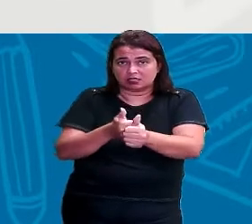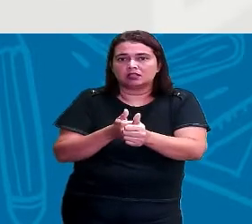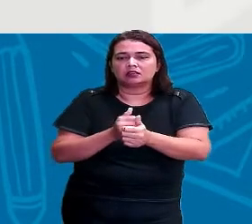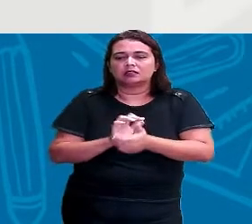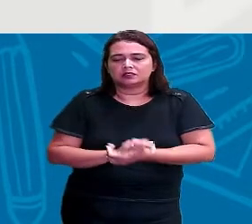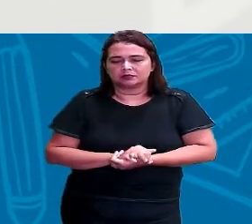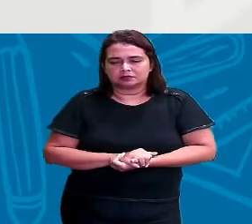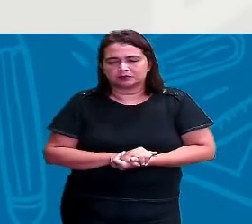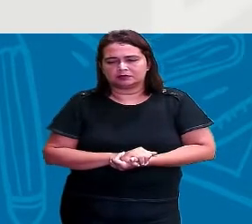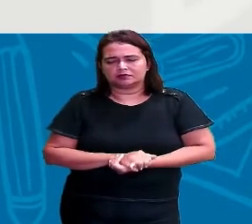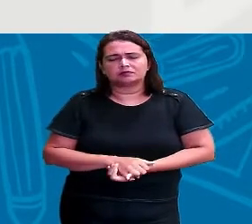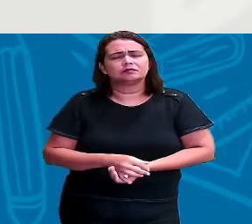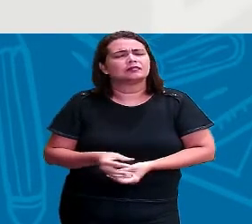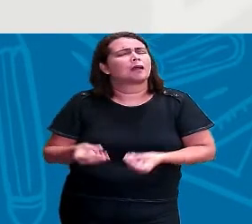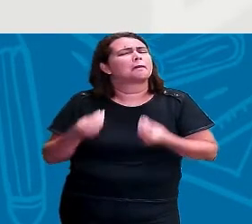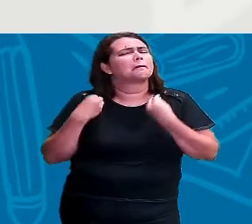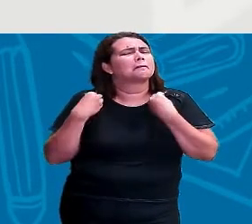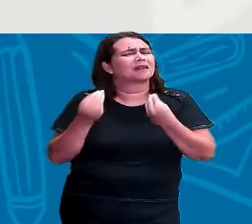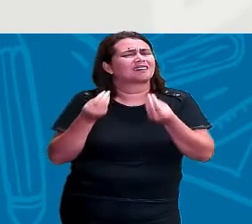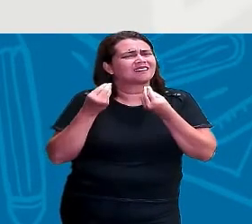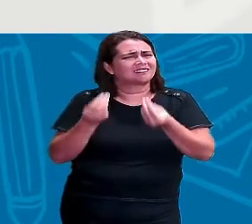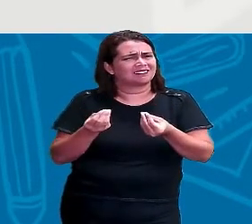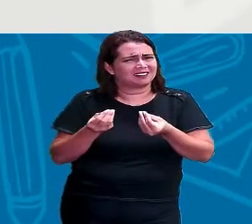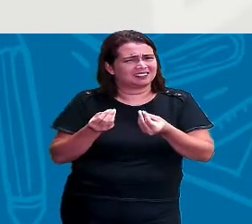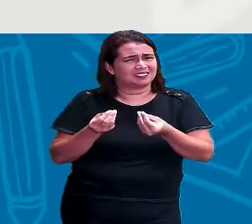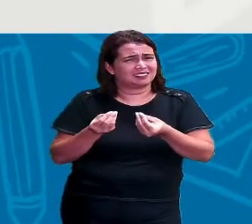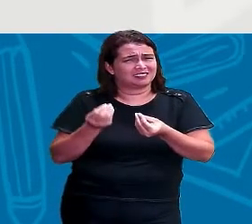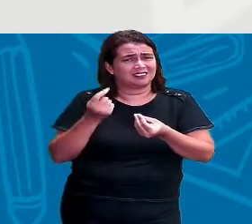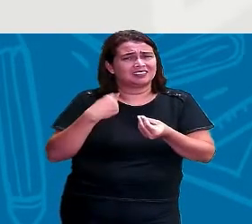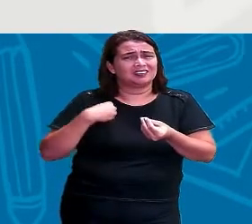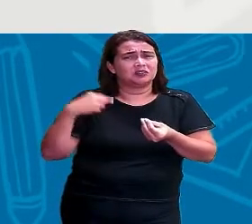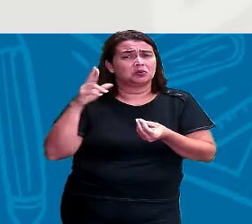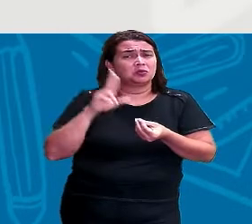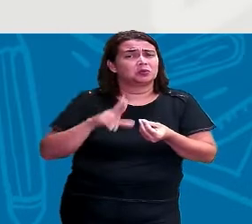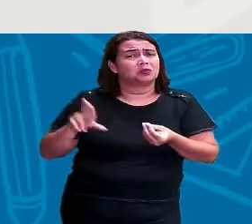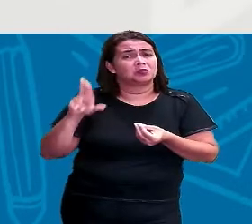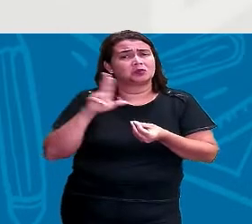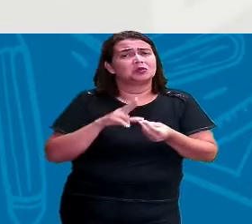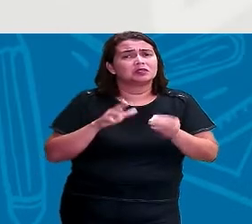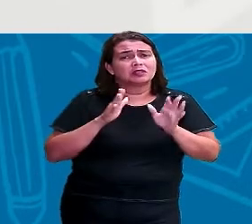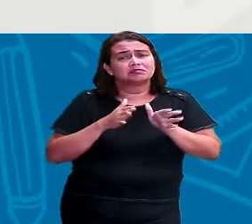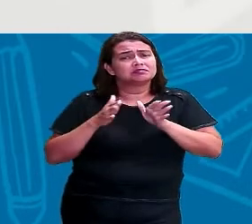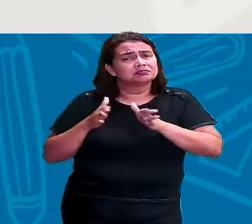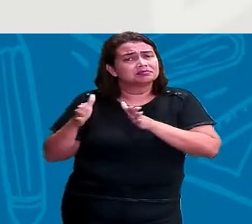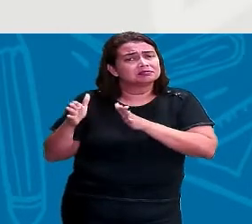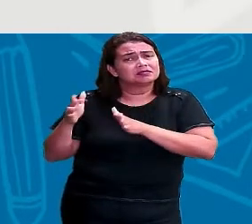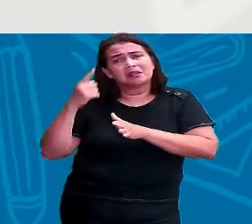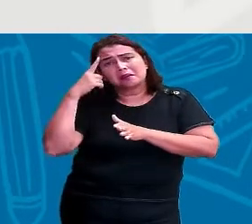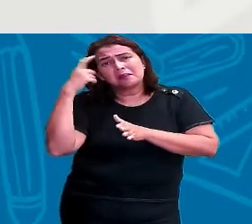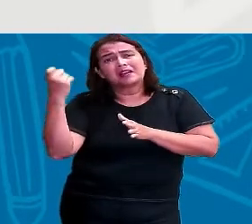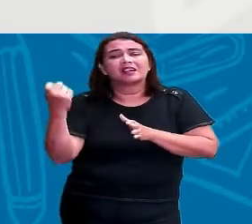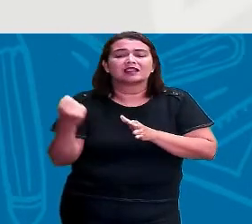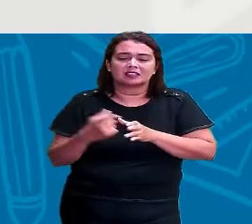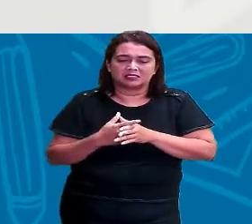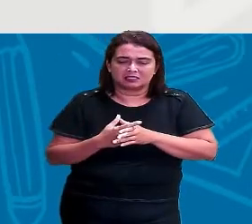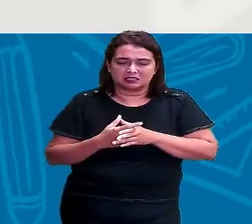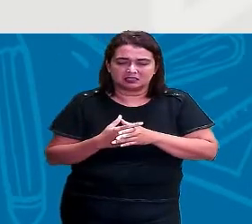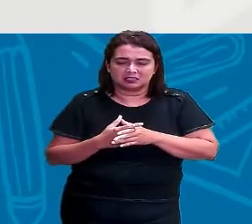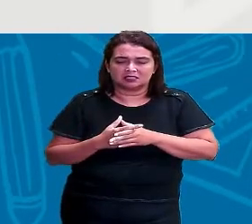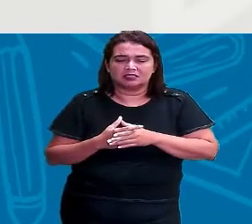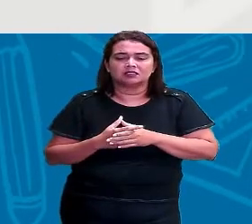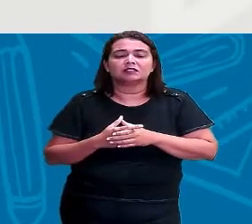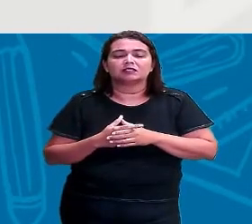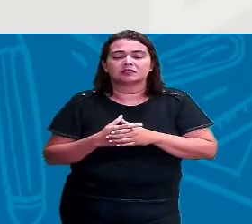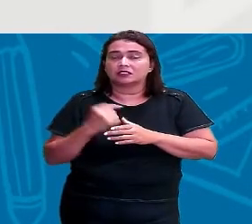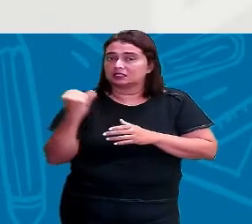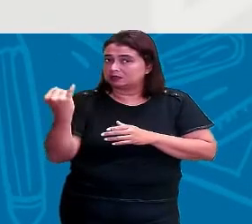E pra que serve? Pra que eu vou usar essa ordem alfabética? Vai servir pra que pra mim? Então, ela serve, ó, vejam